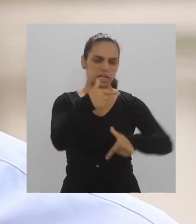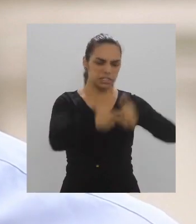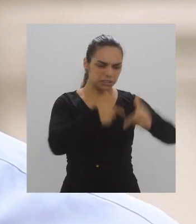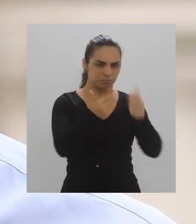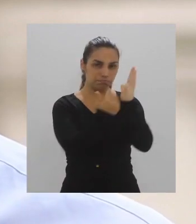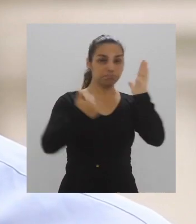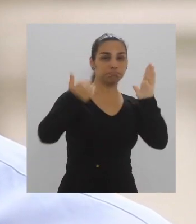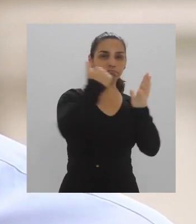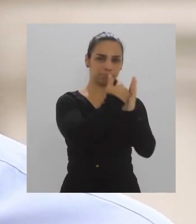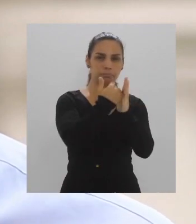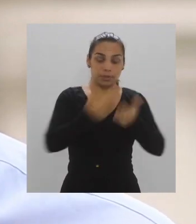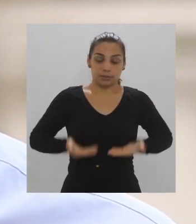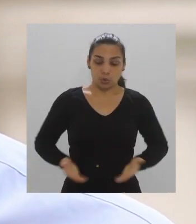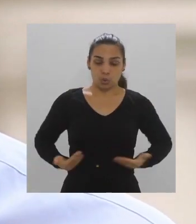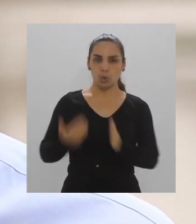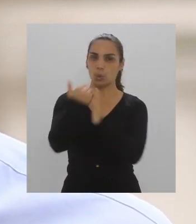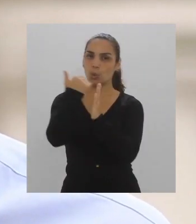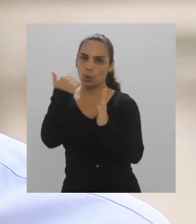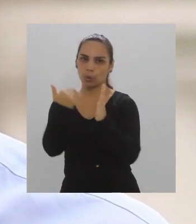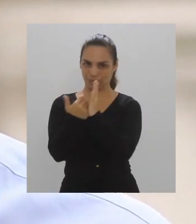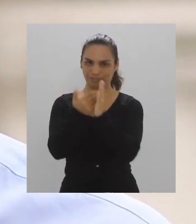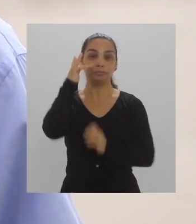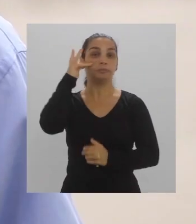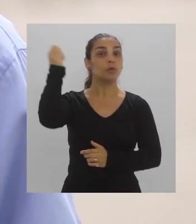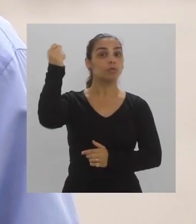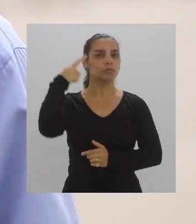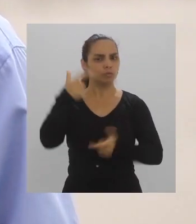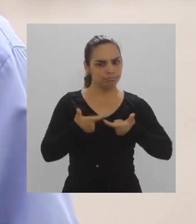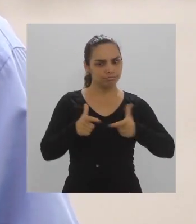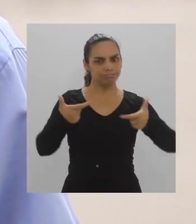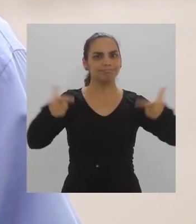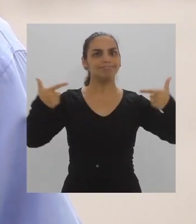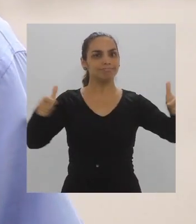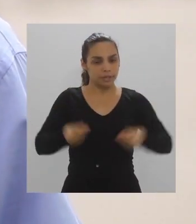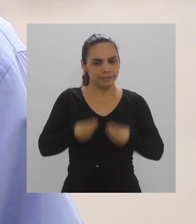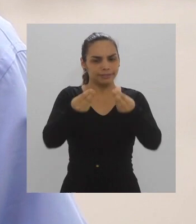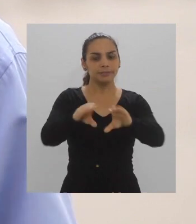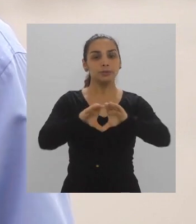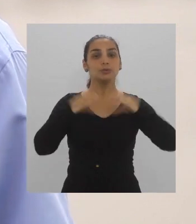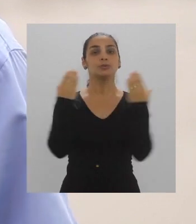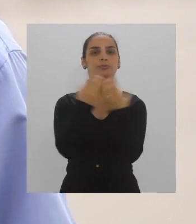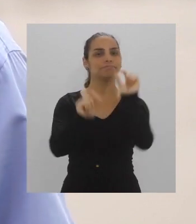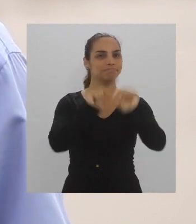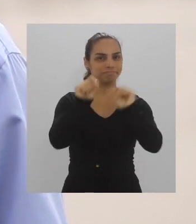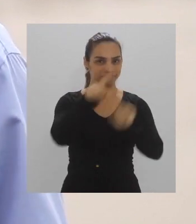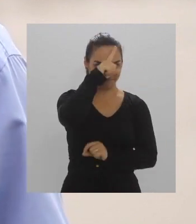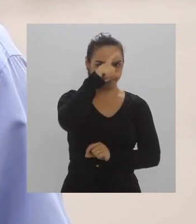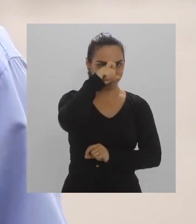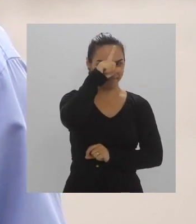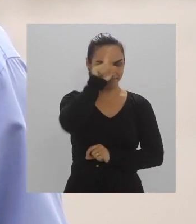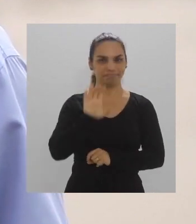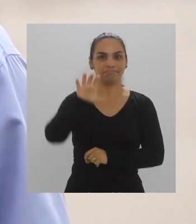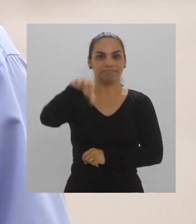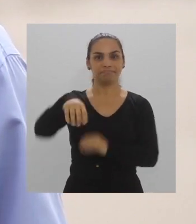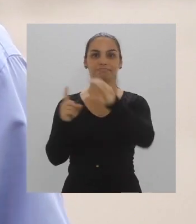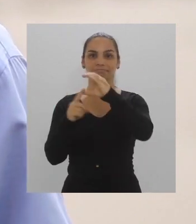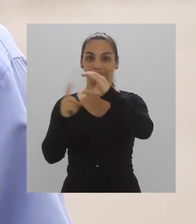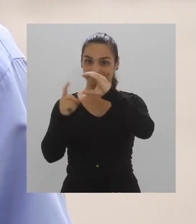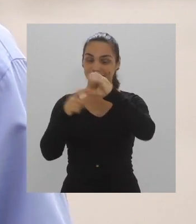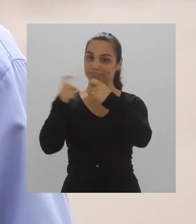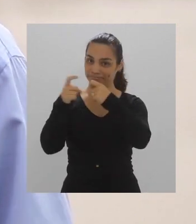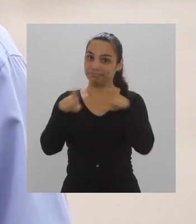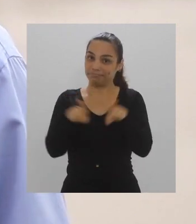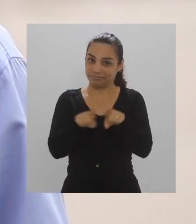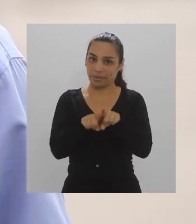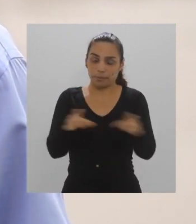cortamos desperdícios, fizemos mais ou menos. A universidade cresceu e entregamos obras para a comunidade, como os